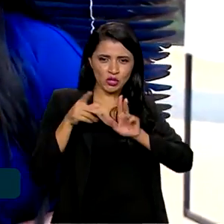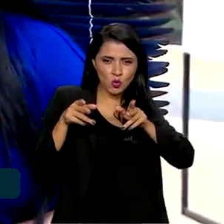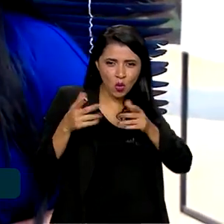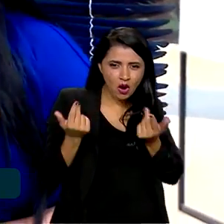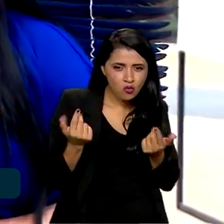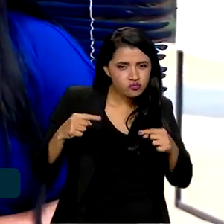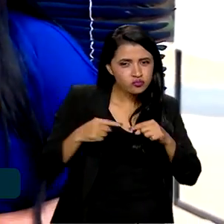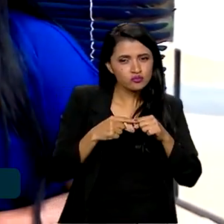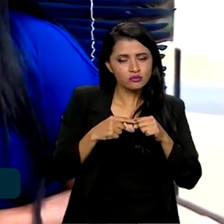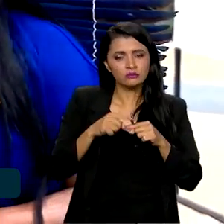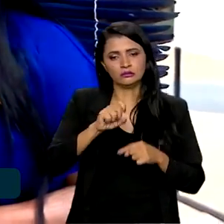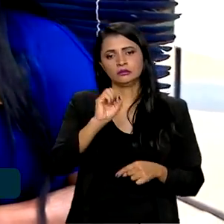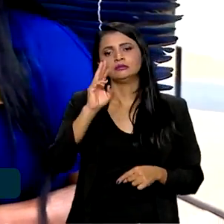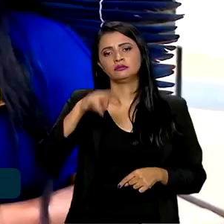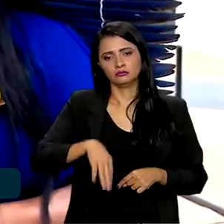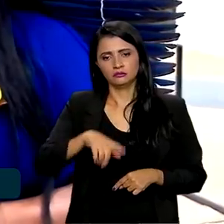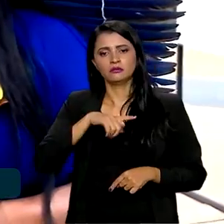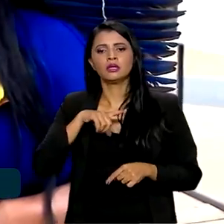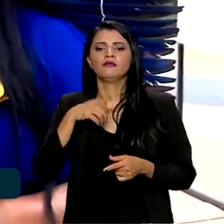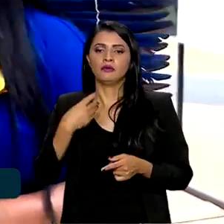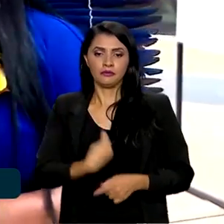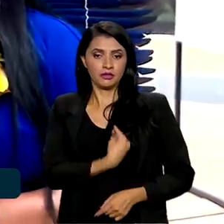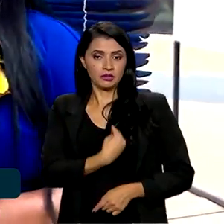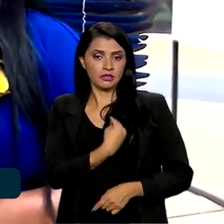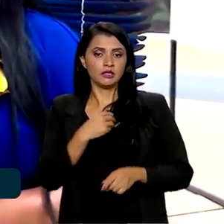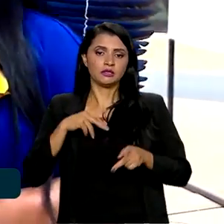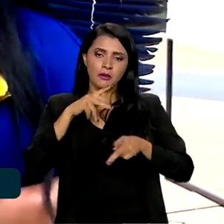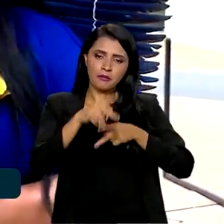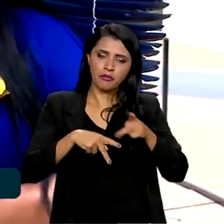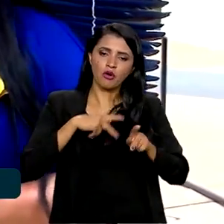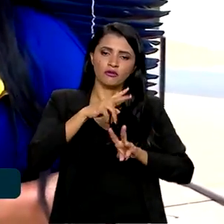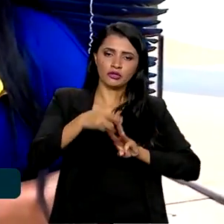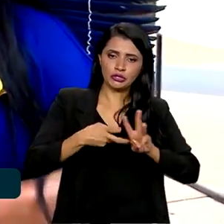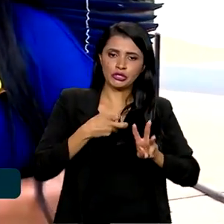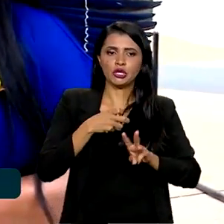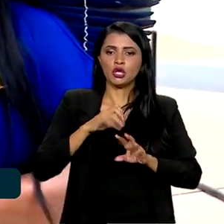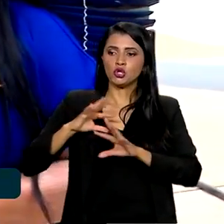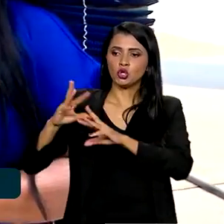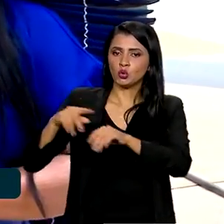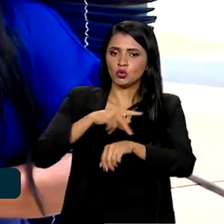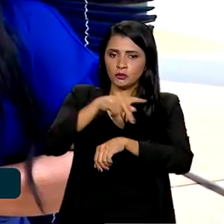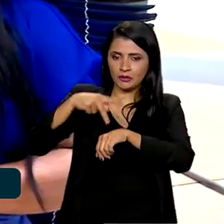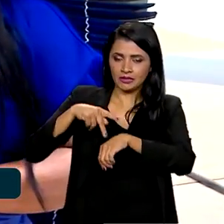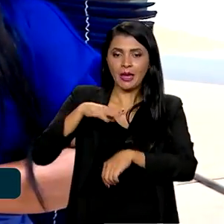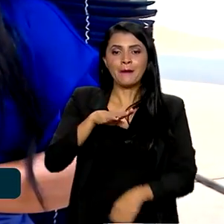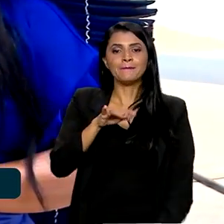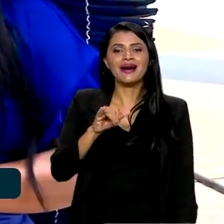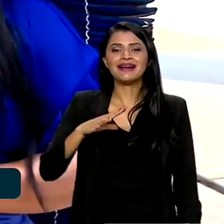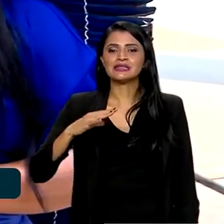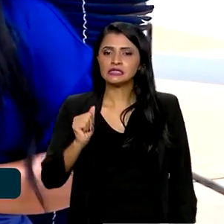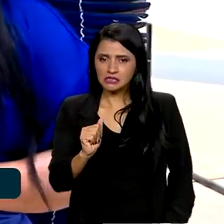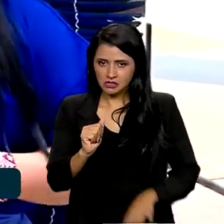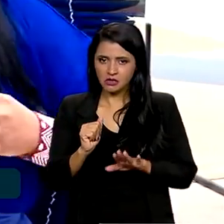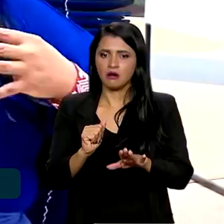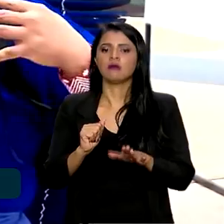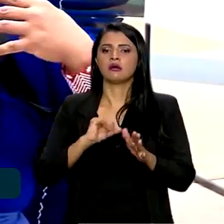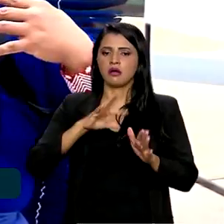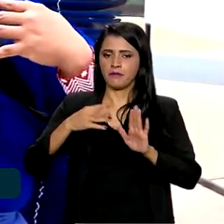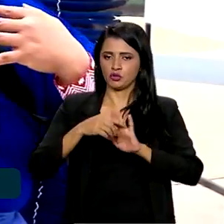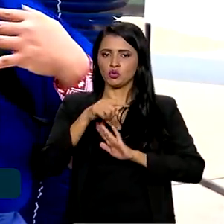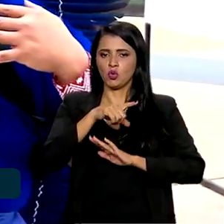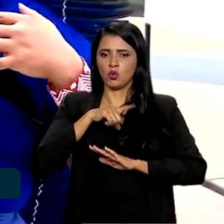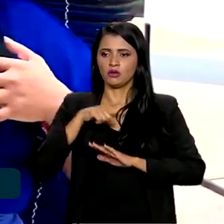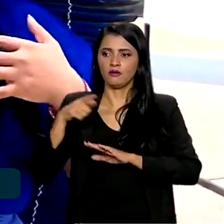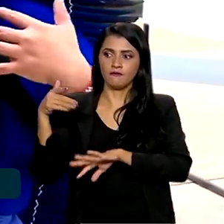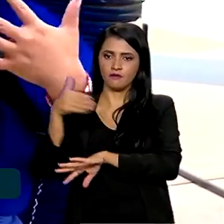Aqui teve a presença de povos indígenas de todos os países da Bacia Amazônica. Aqui na